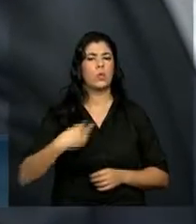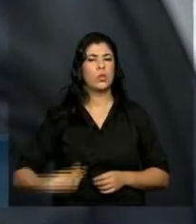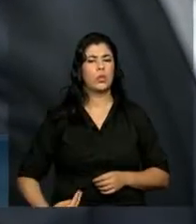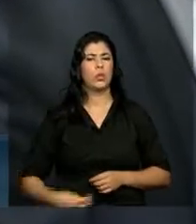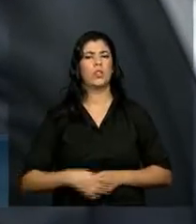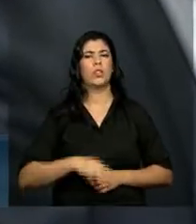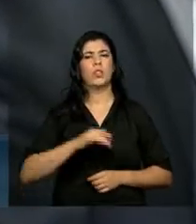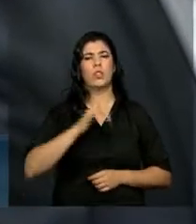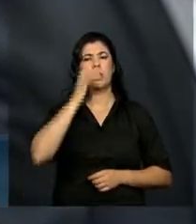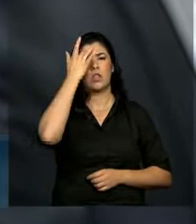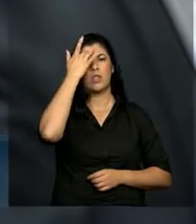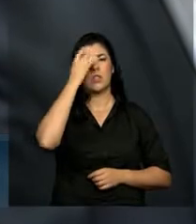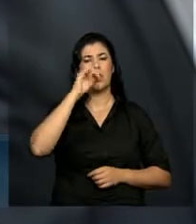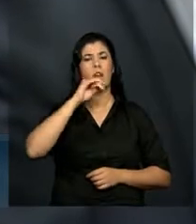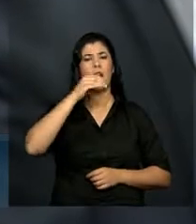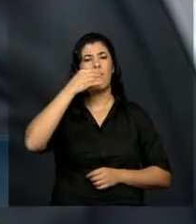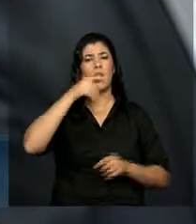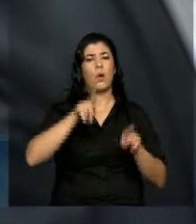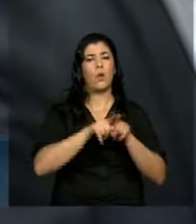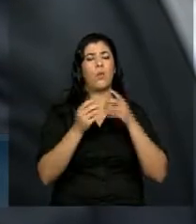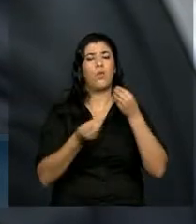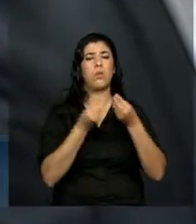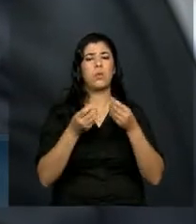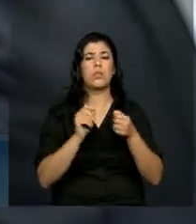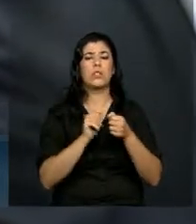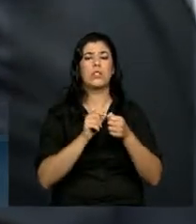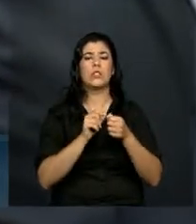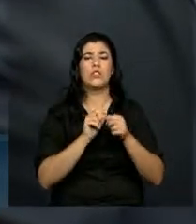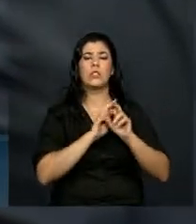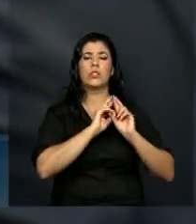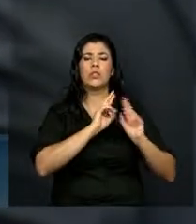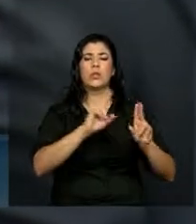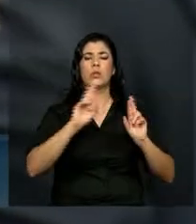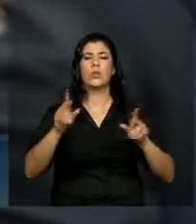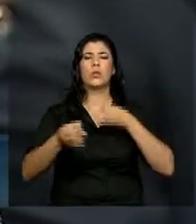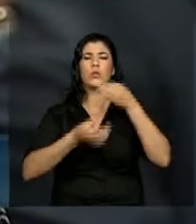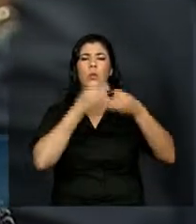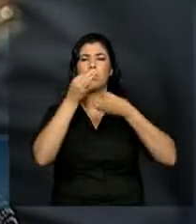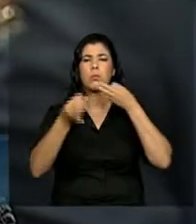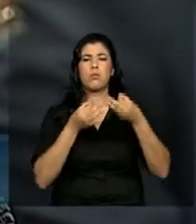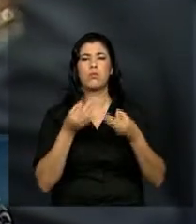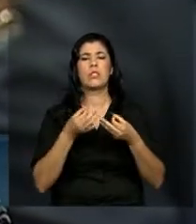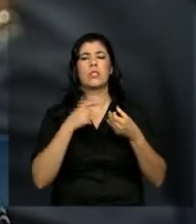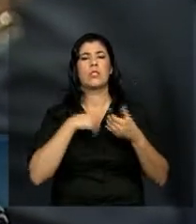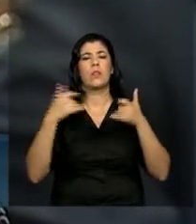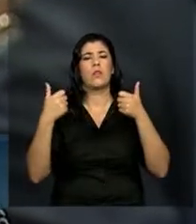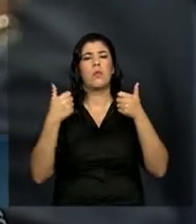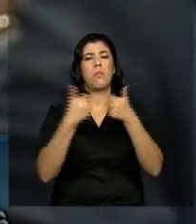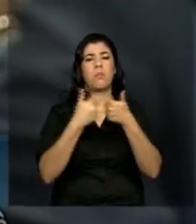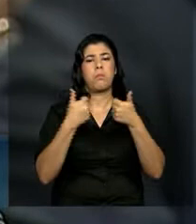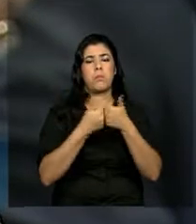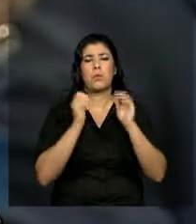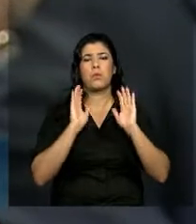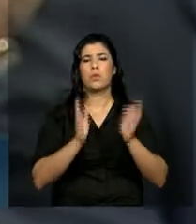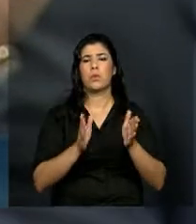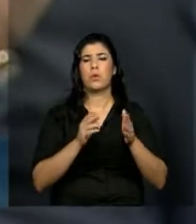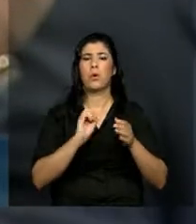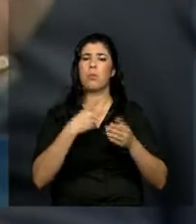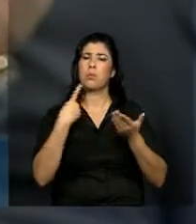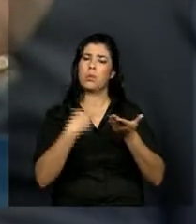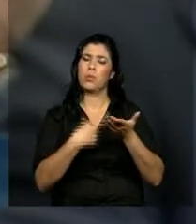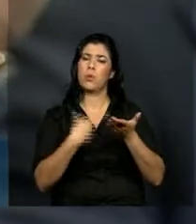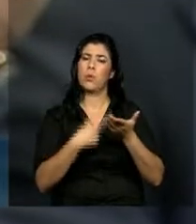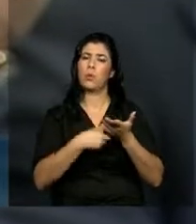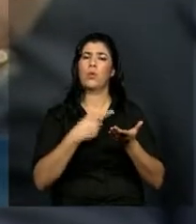três pilares de agricultura, se essas posições se estão aproximando e se é suficiente para que nós podamos ter um acordo